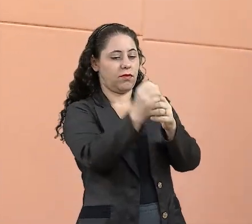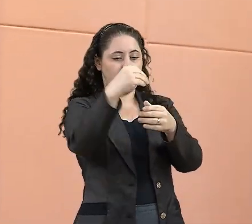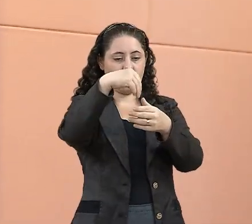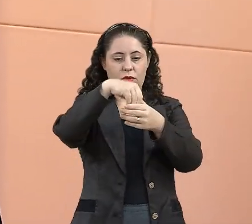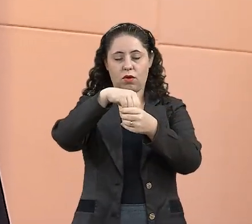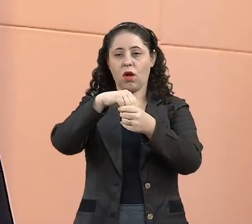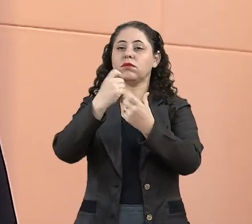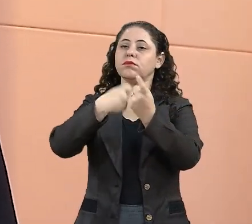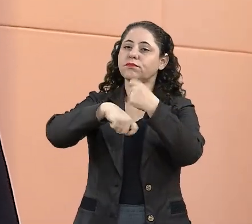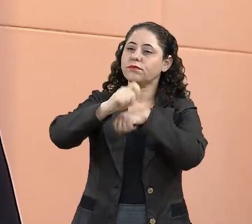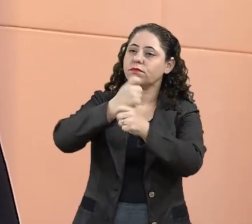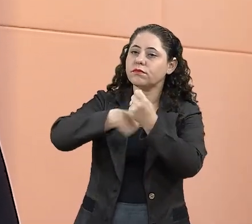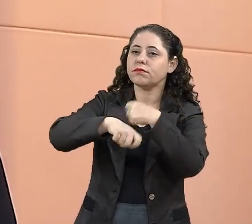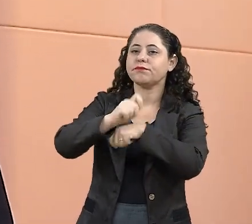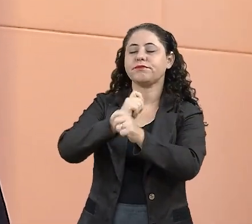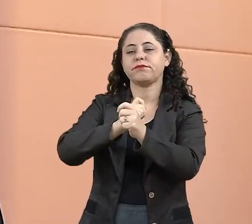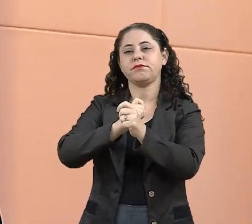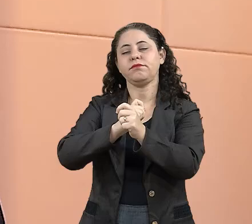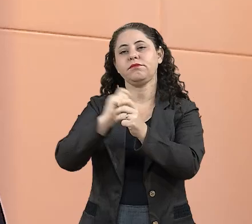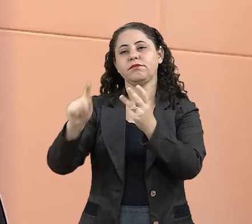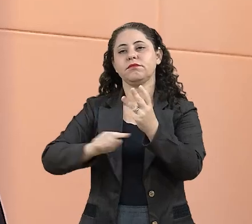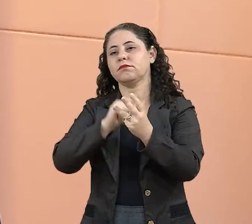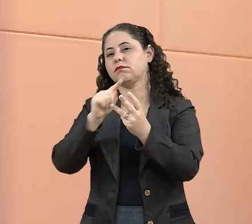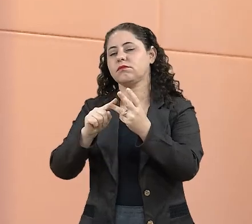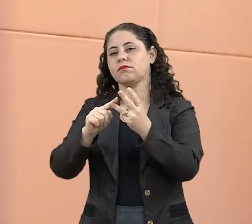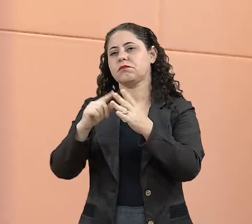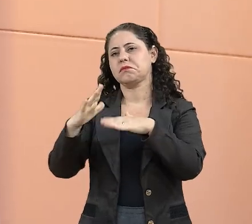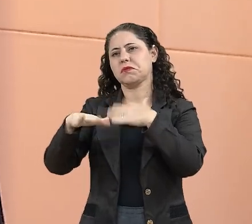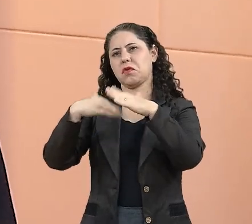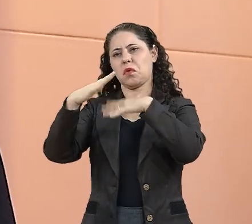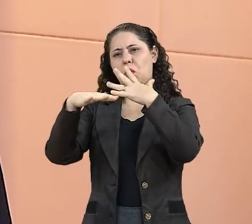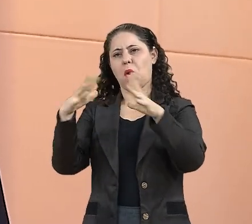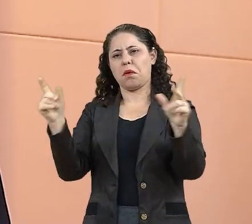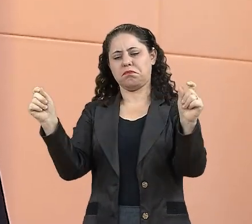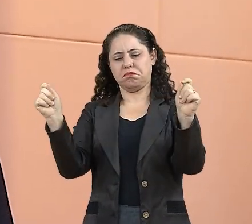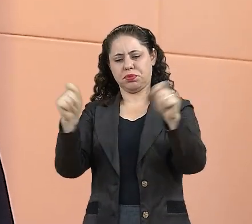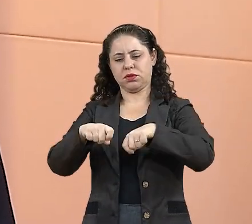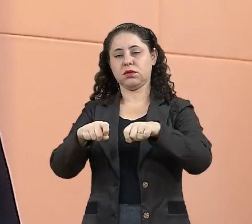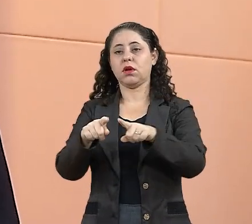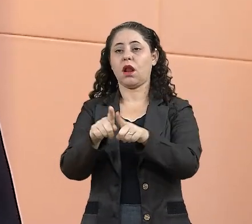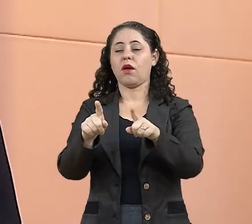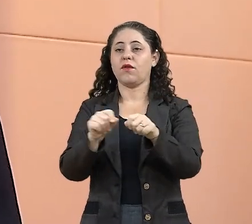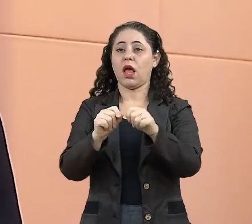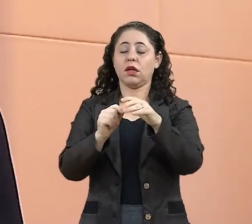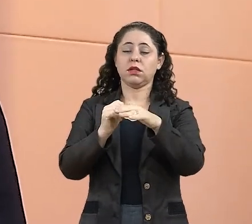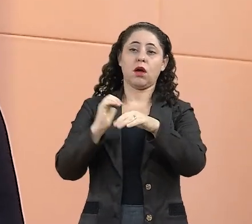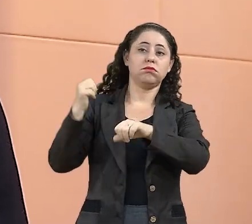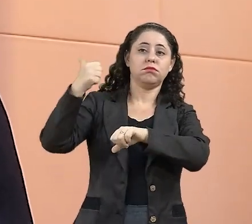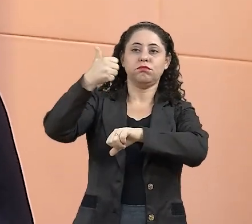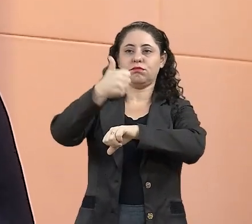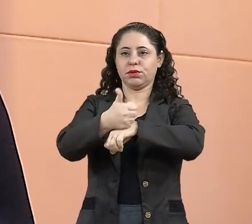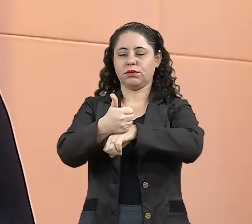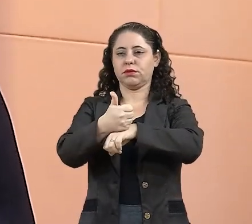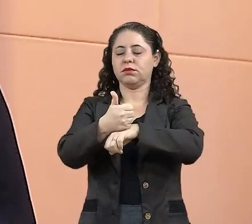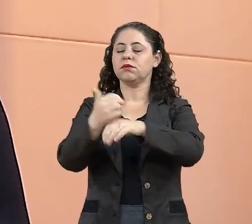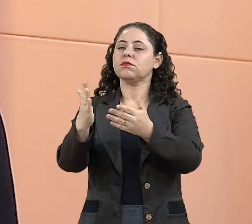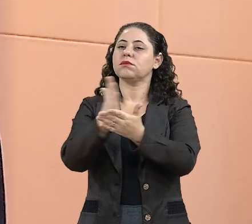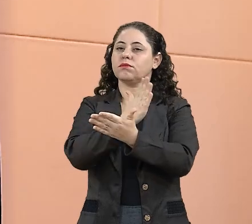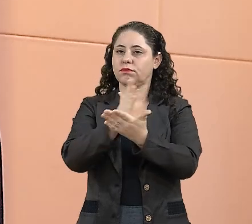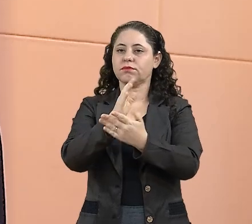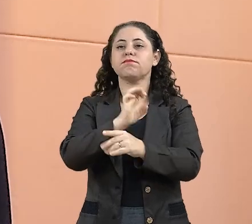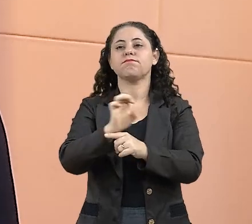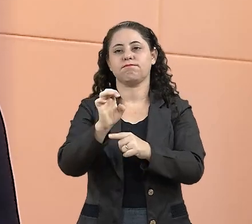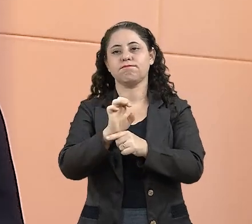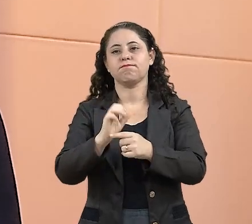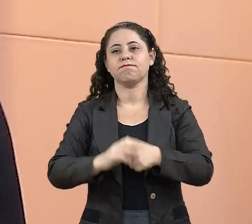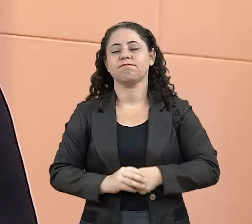meio econômico, no desenvolvimento, que projetaram o estado de Mato Grosso do Sul, de alguma forma. Então,